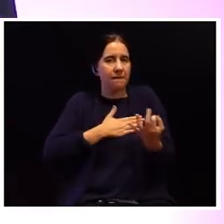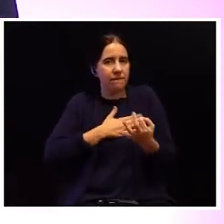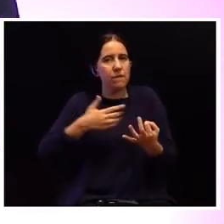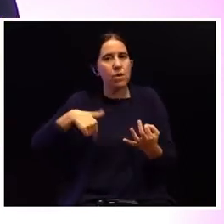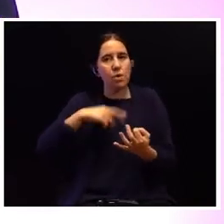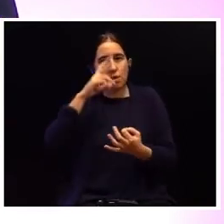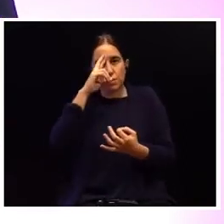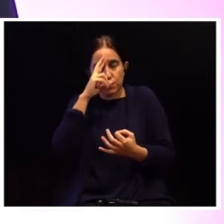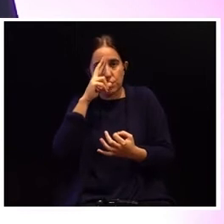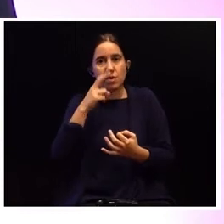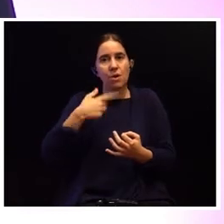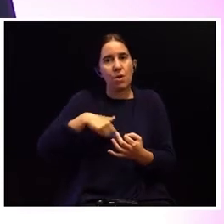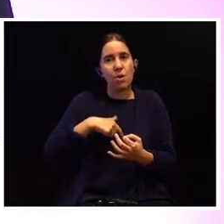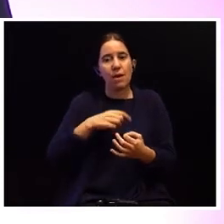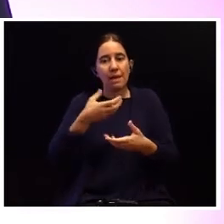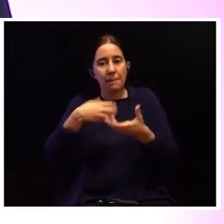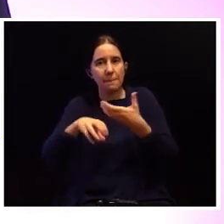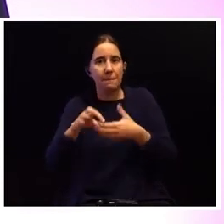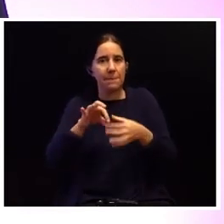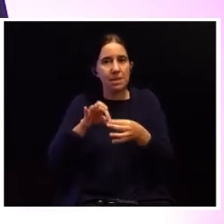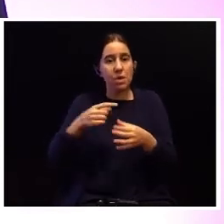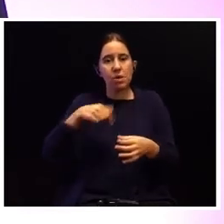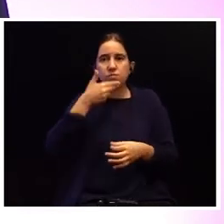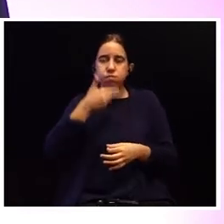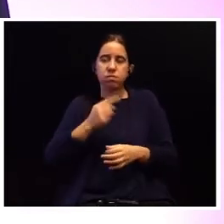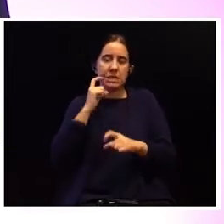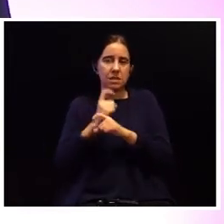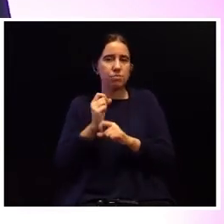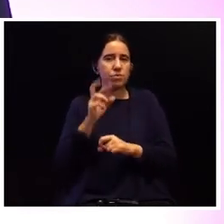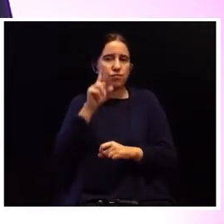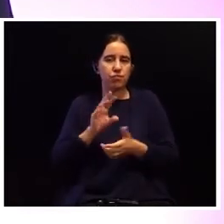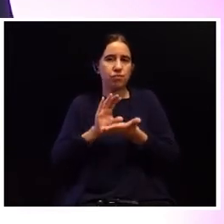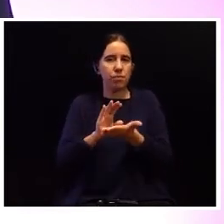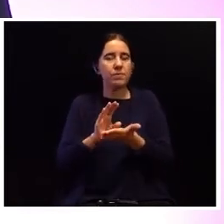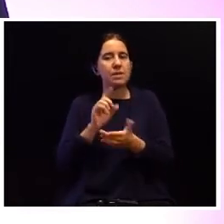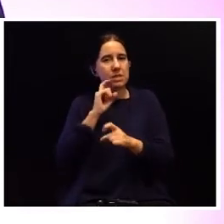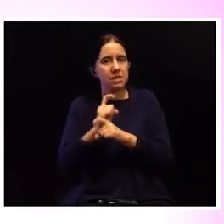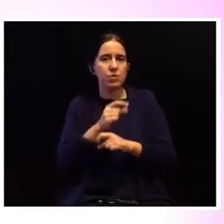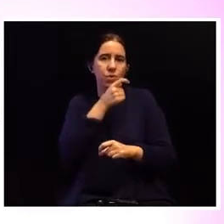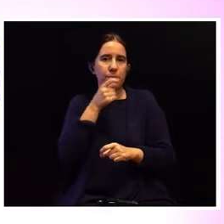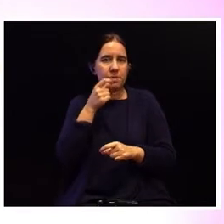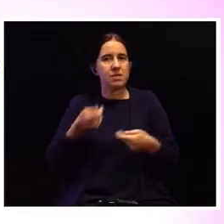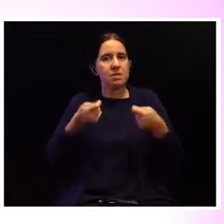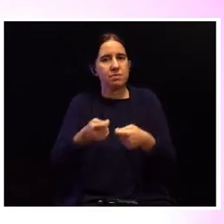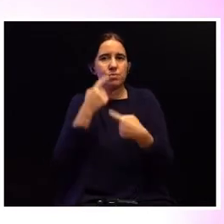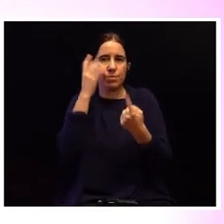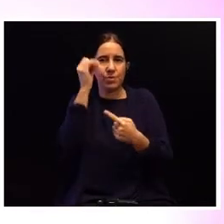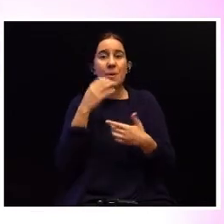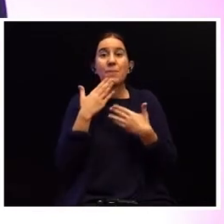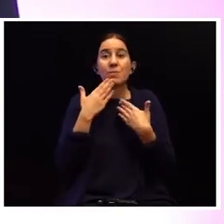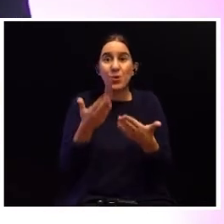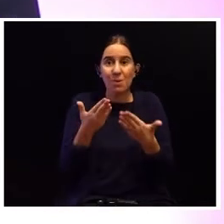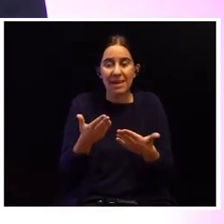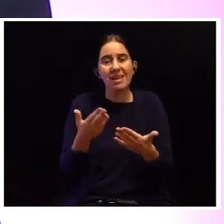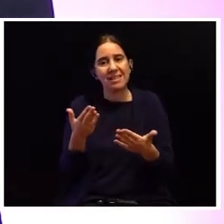nosso esforço, da nossa empatia e da nossa competência, exigem financiamento, exigem compromisso de investimento público. Muito obrigada